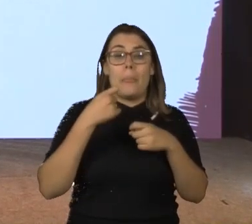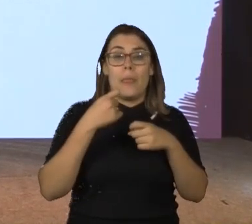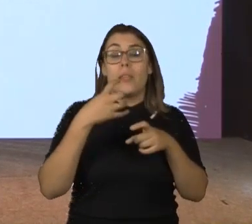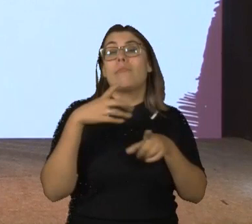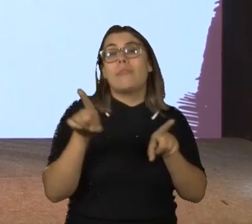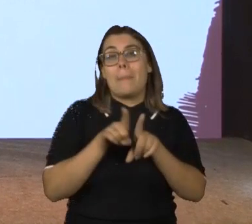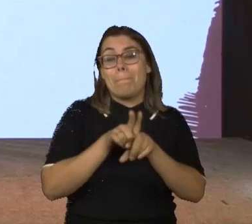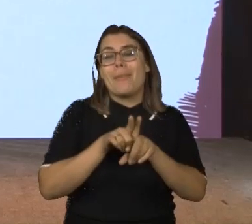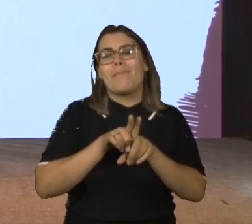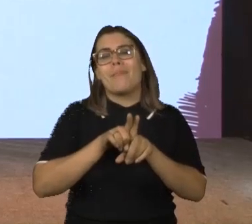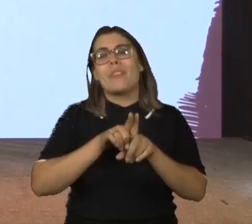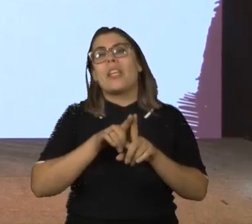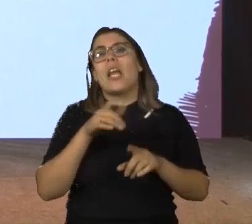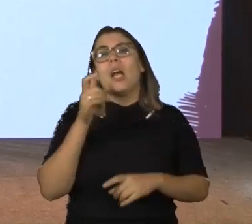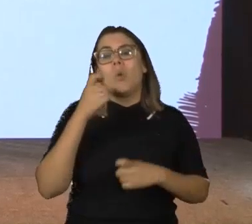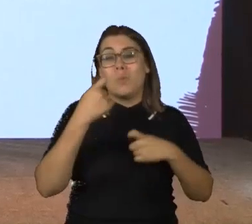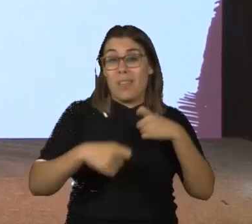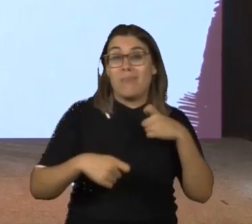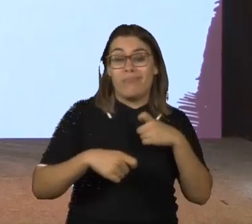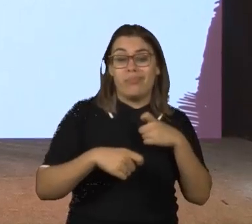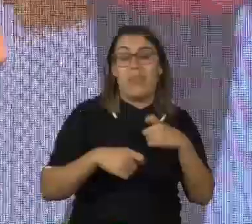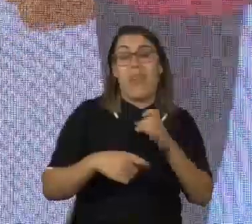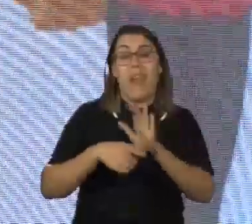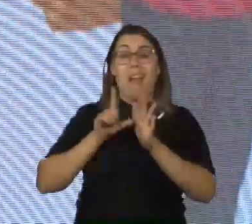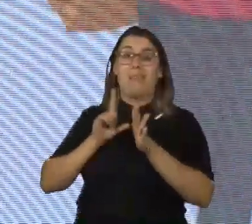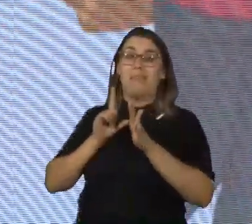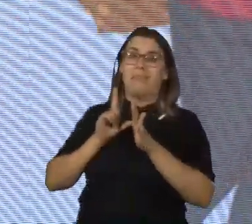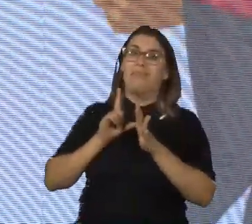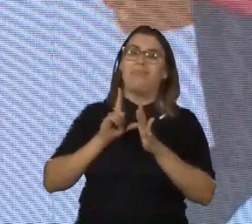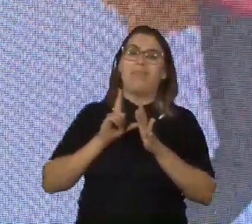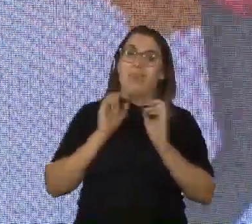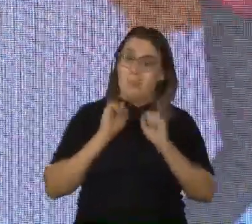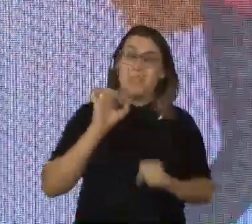há riscos a abusos sexuais. Pessoal,